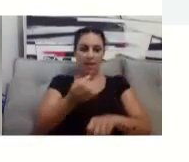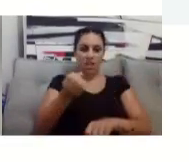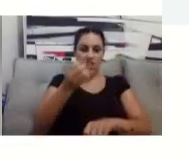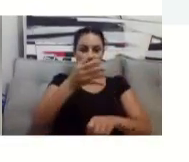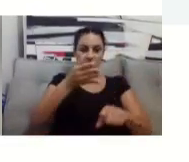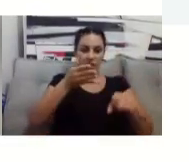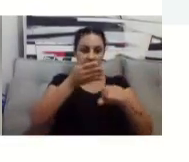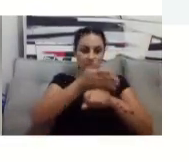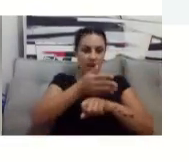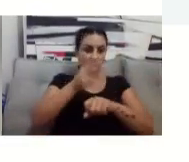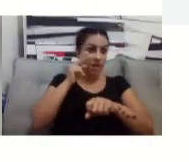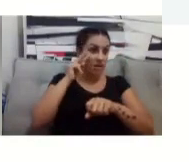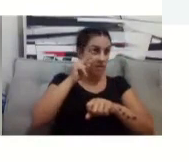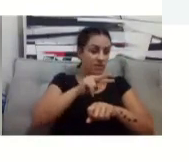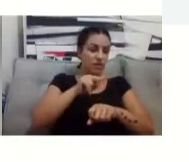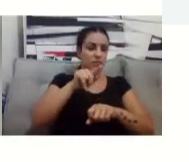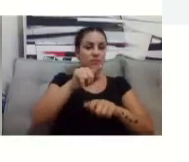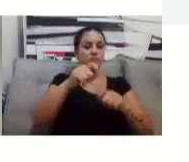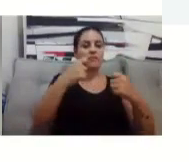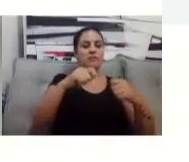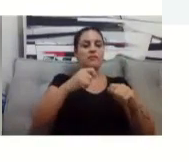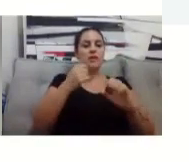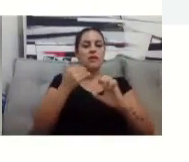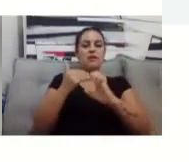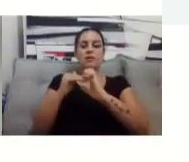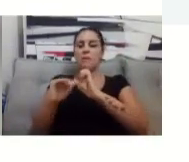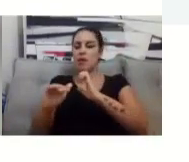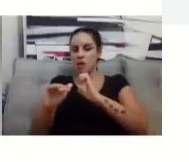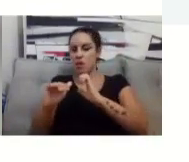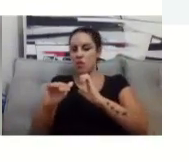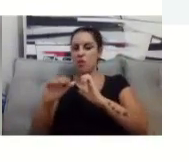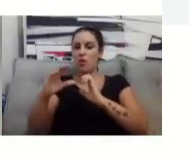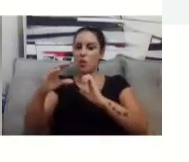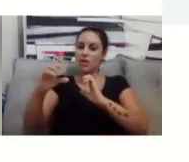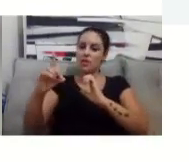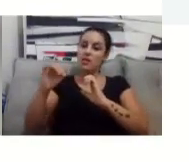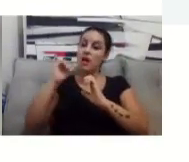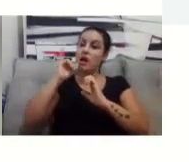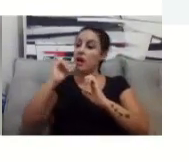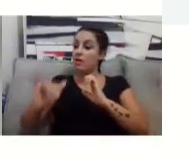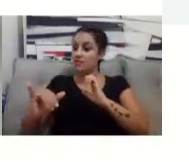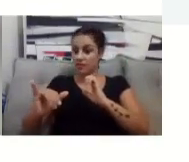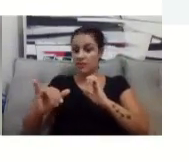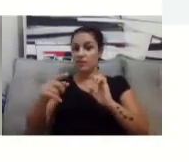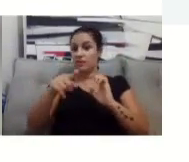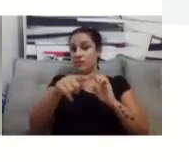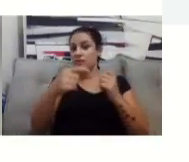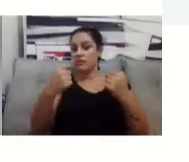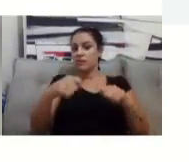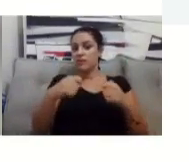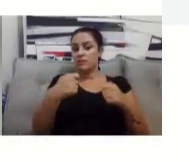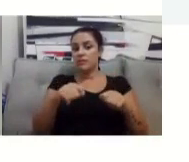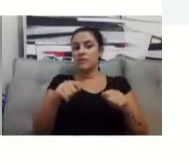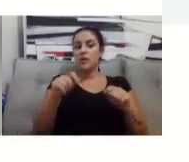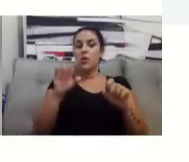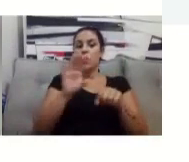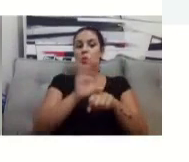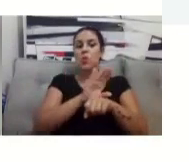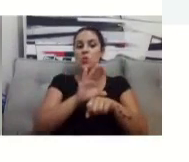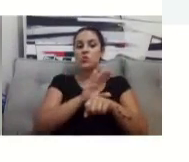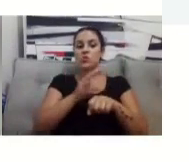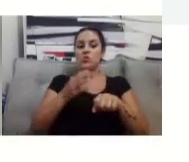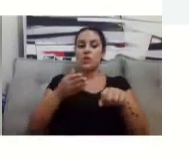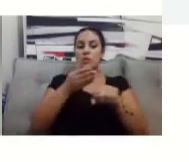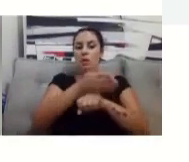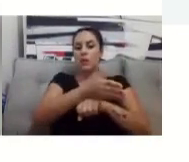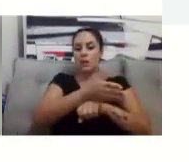de retornar ao curso, tá bom? Aí nós vamos disponibilizar as salas para você, ok? Mas você